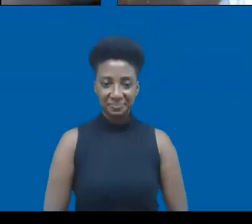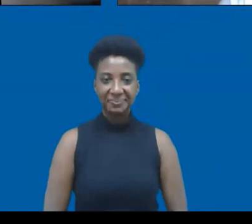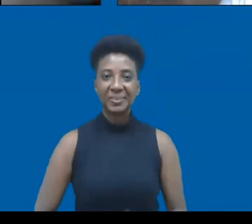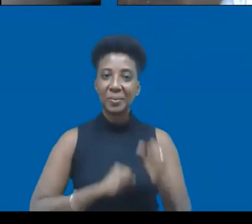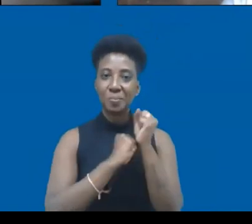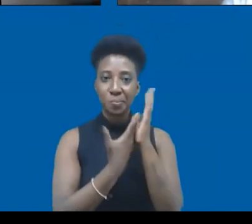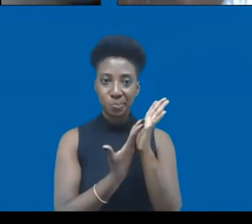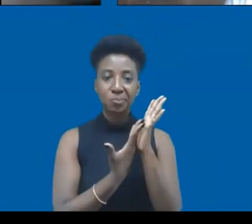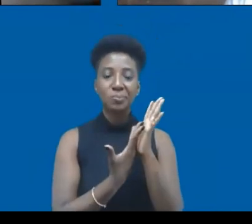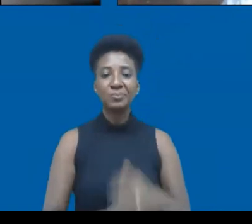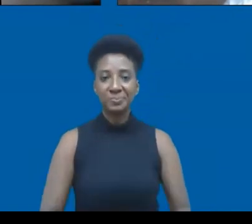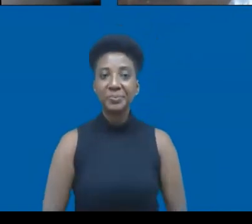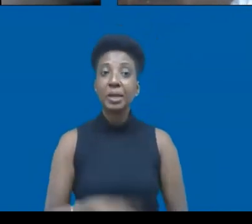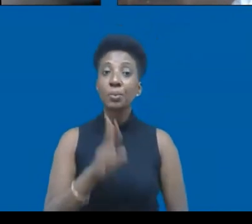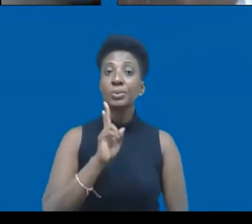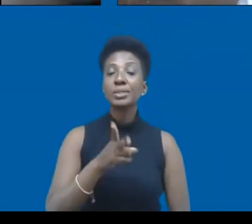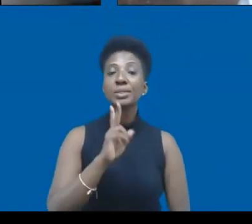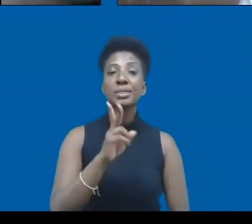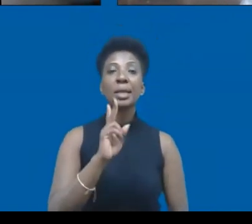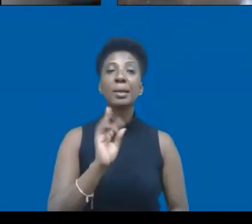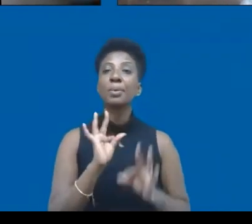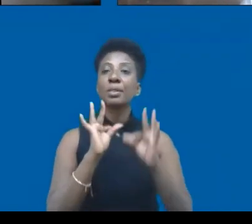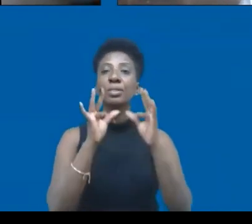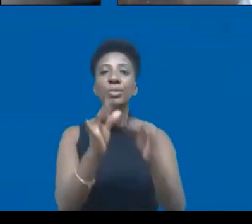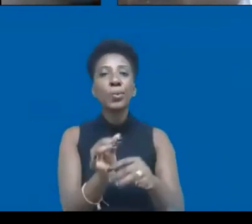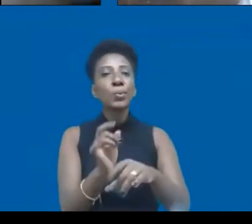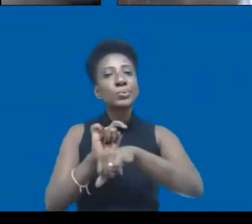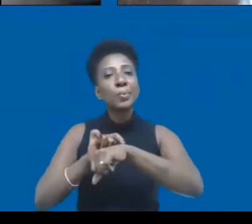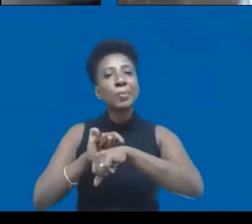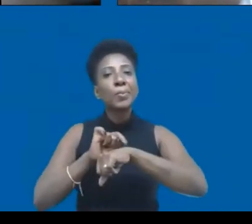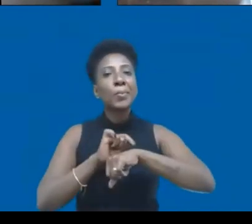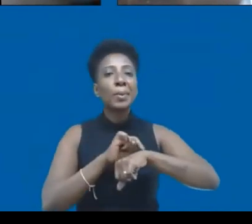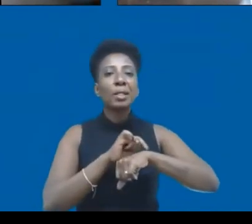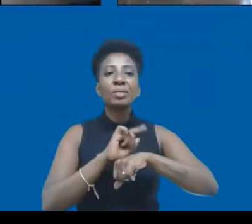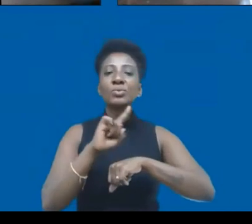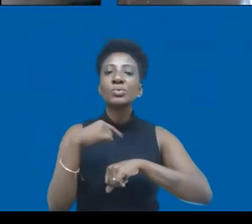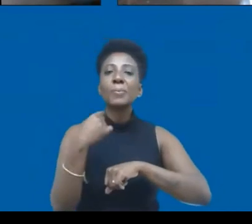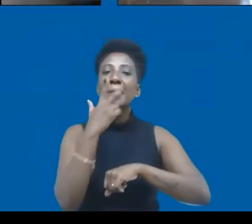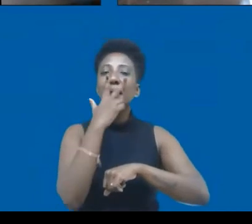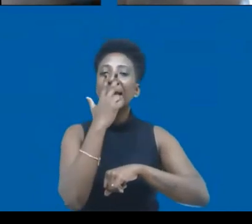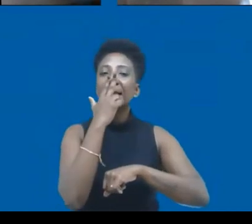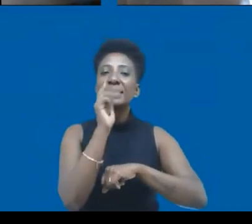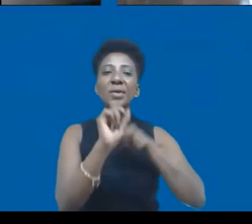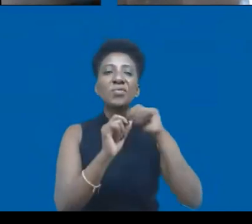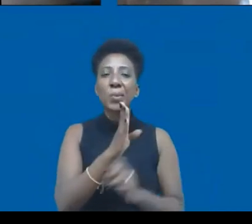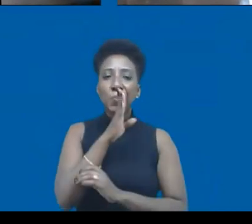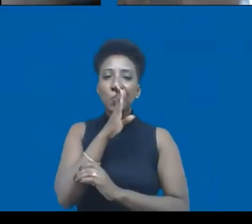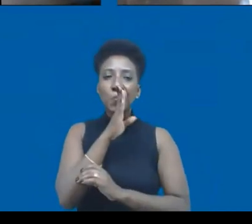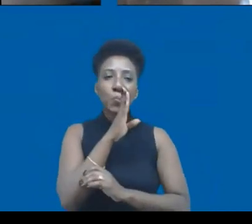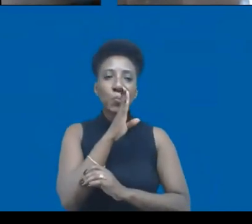Agora dá uma risada, ele também. Em todos os momentos, a gente acaba ficando um pouquinho mudo para lá, mudo para cá,